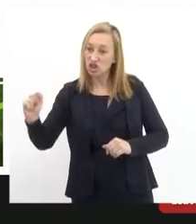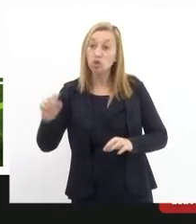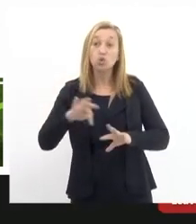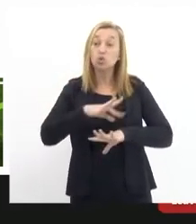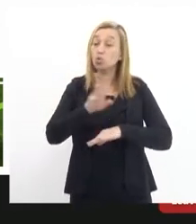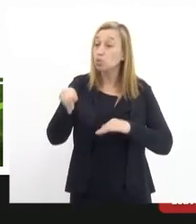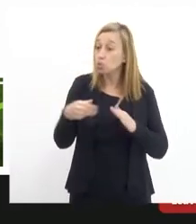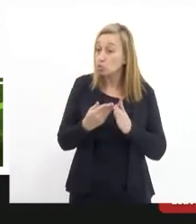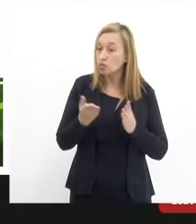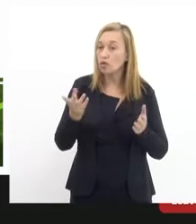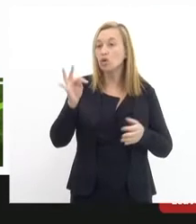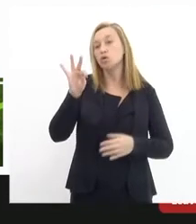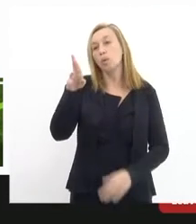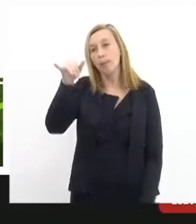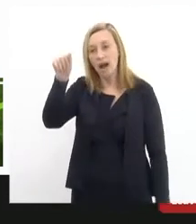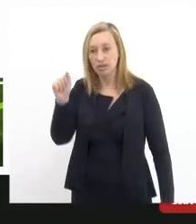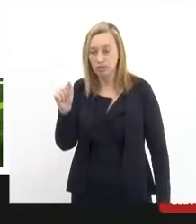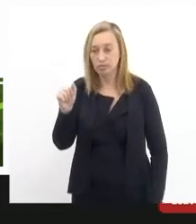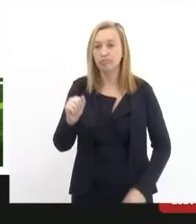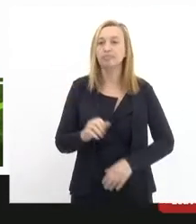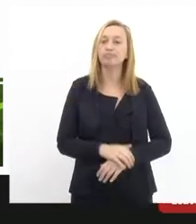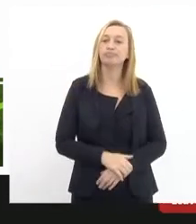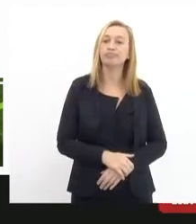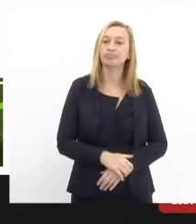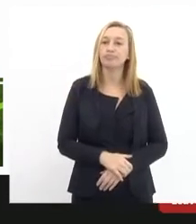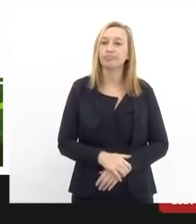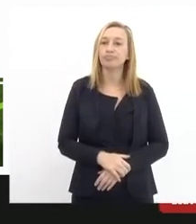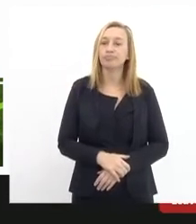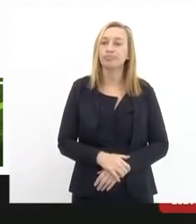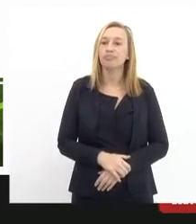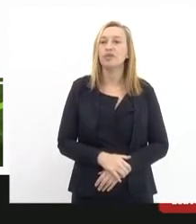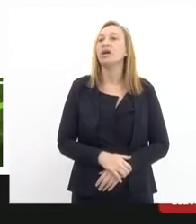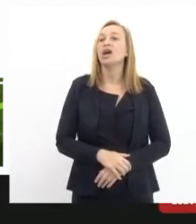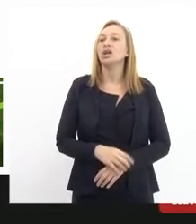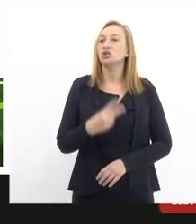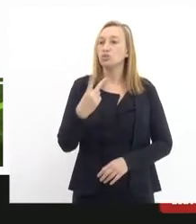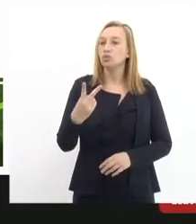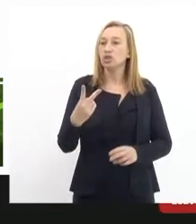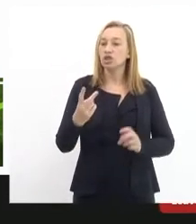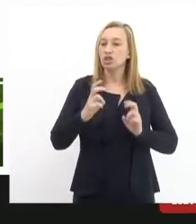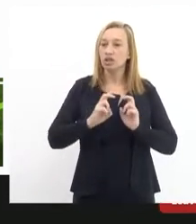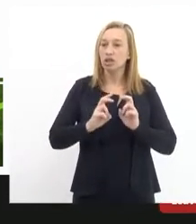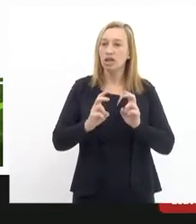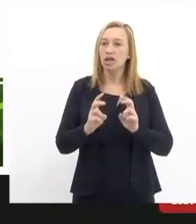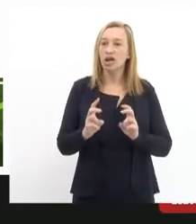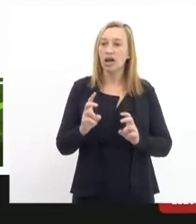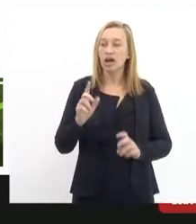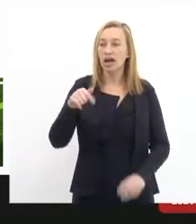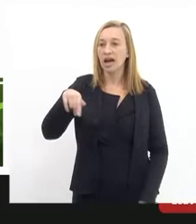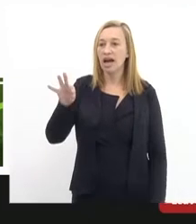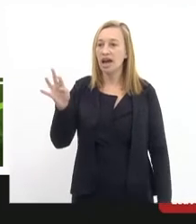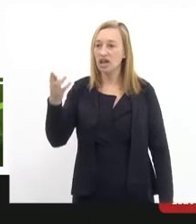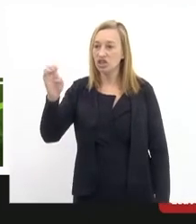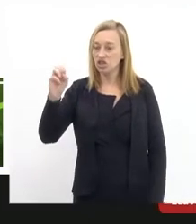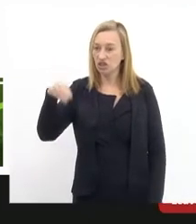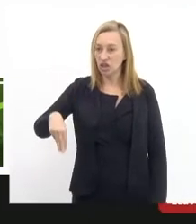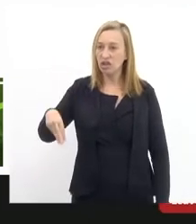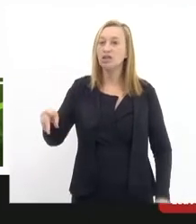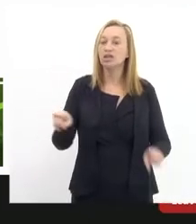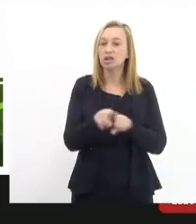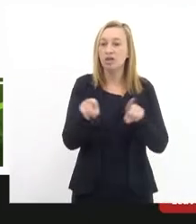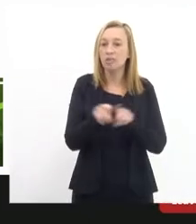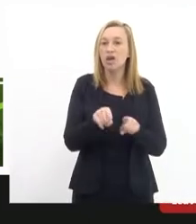ligado ao oficionamento dos bondinhos abertos, as duas linhas, a garagem e a oficina. a oficina foi